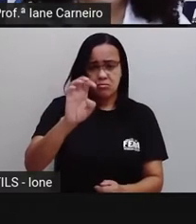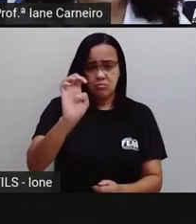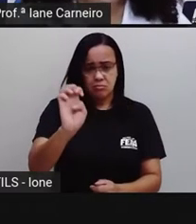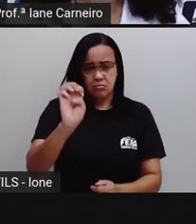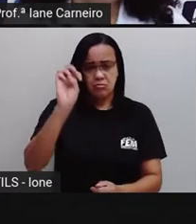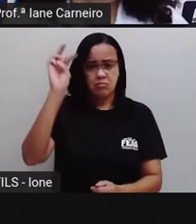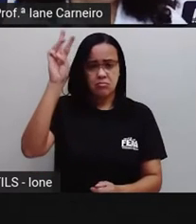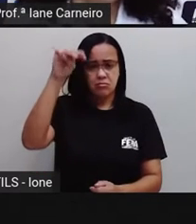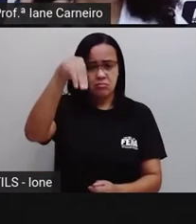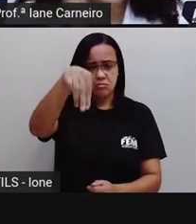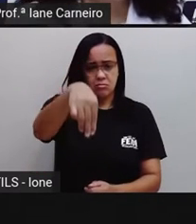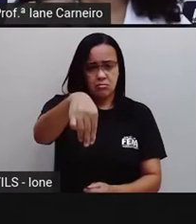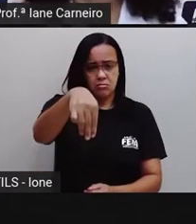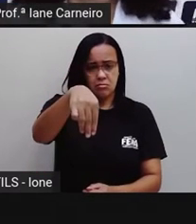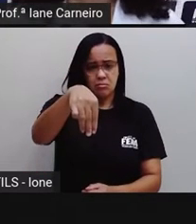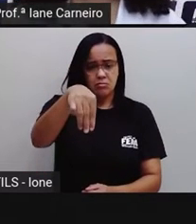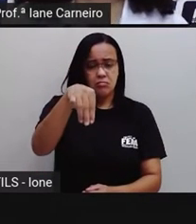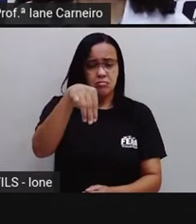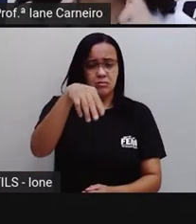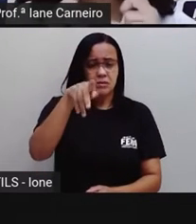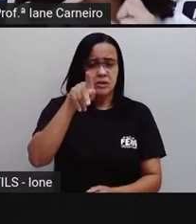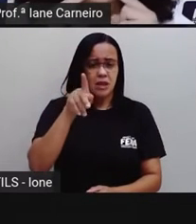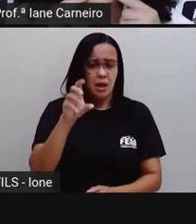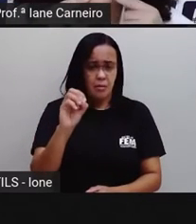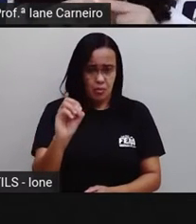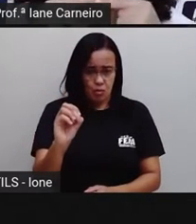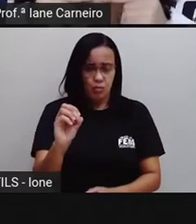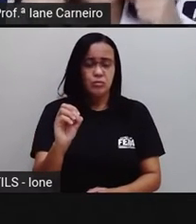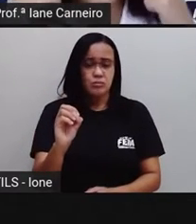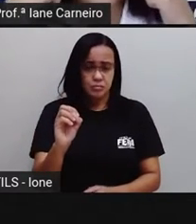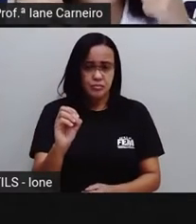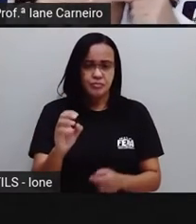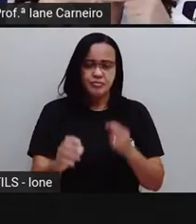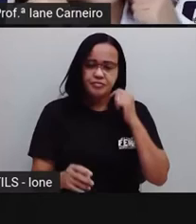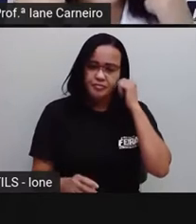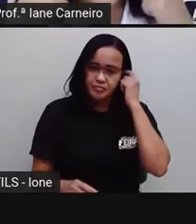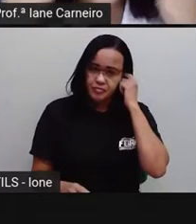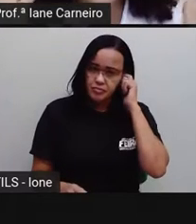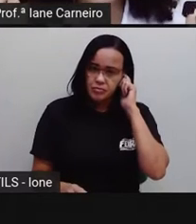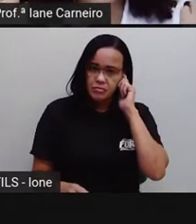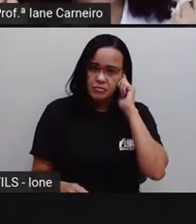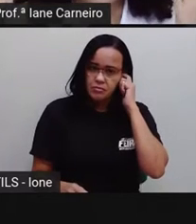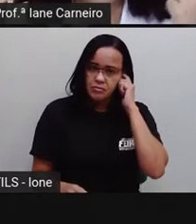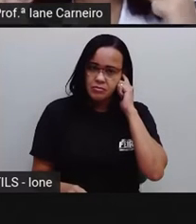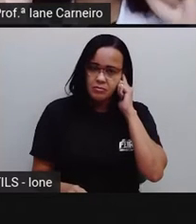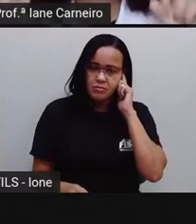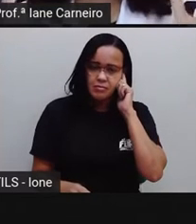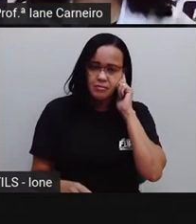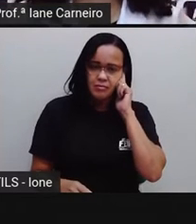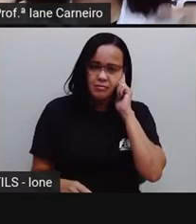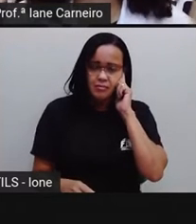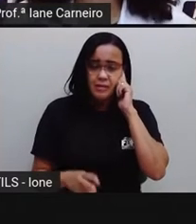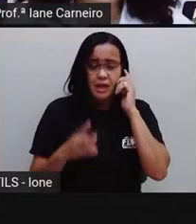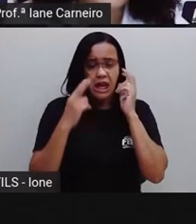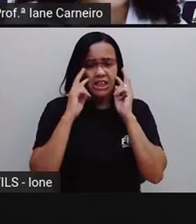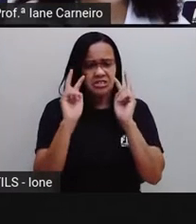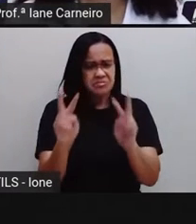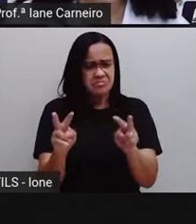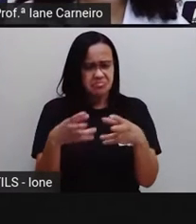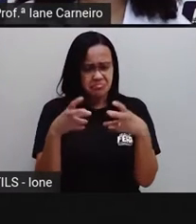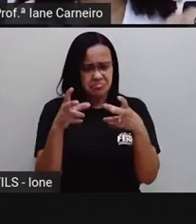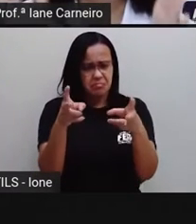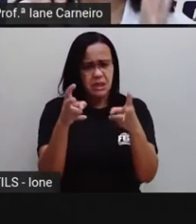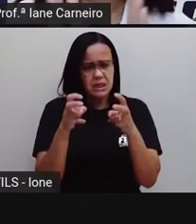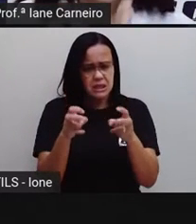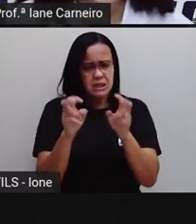tempo. E aí quando a gente vê o T junto com o A, já faz um outro, a gente já forma aqui outro som, ó. Tanto,